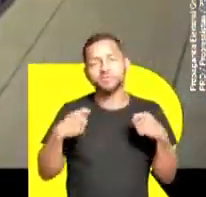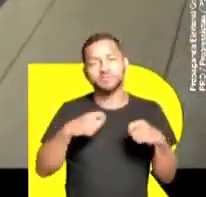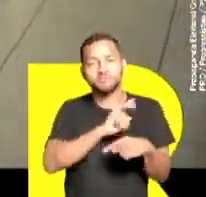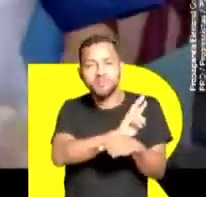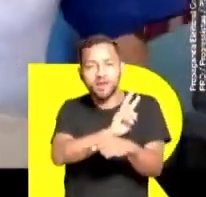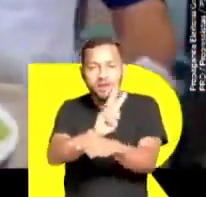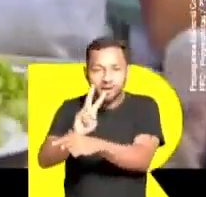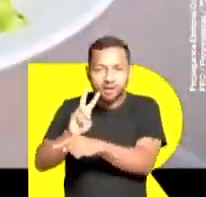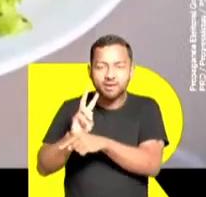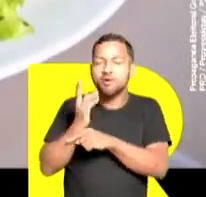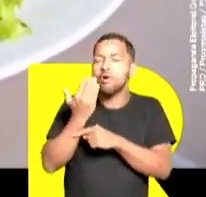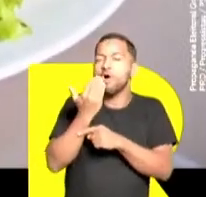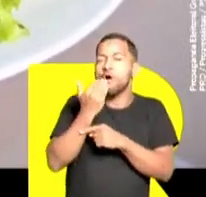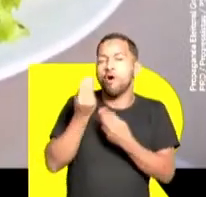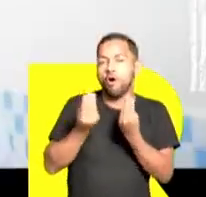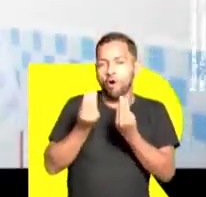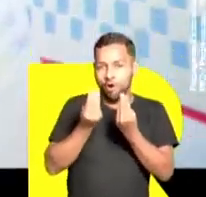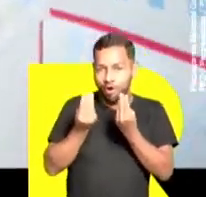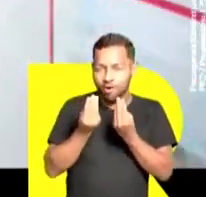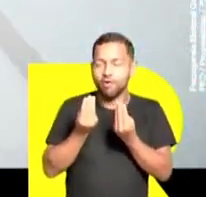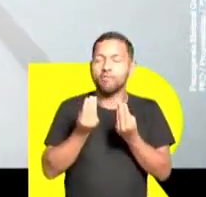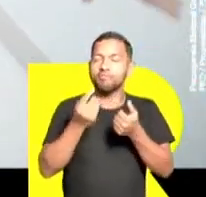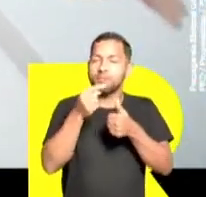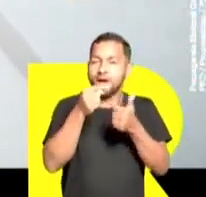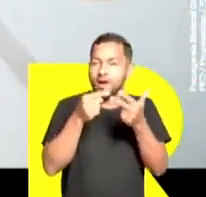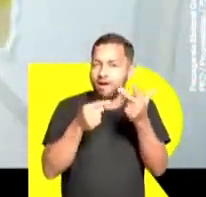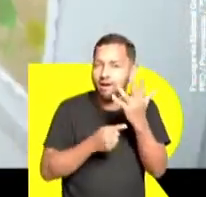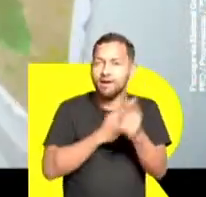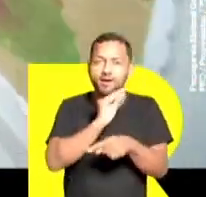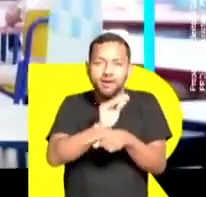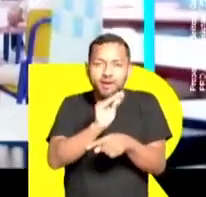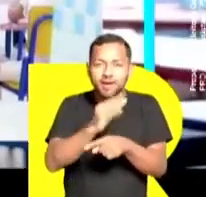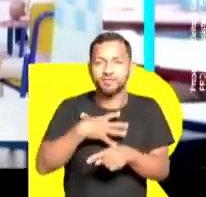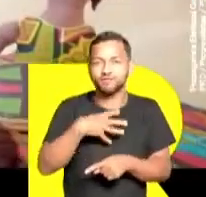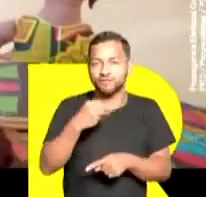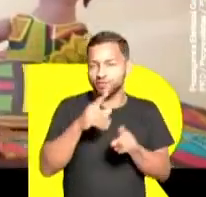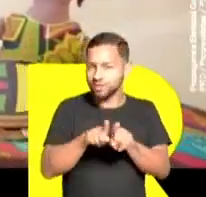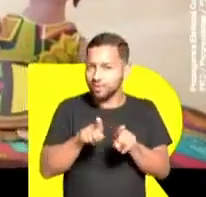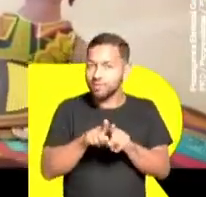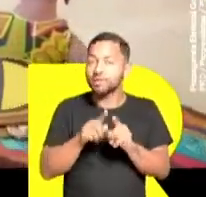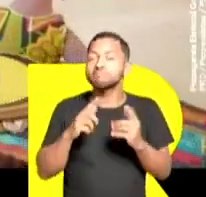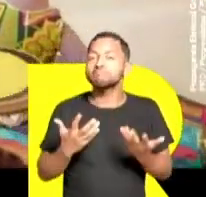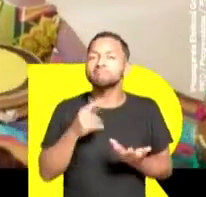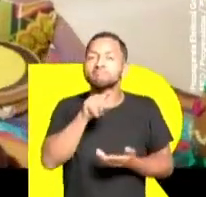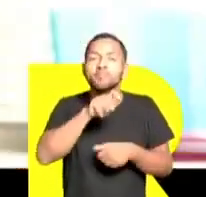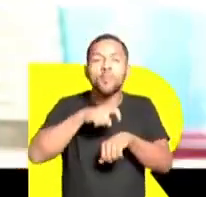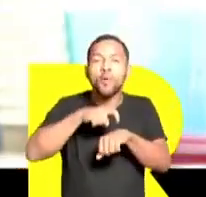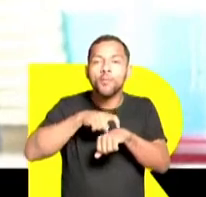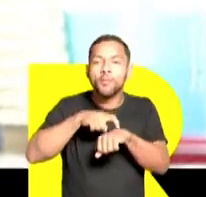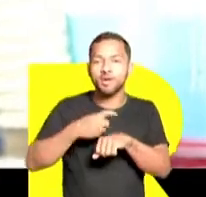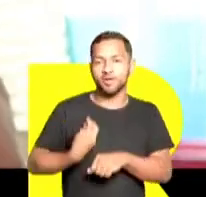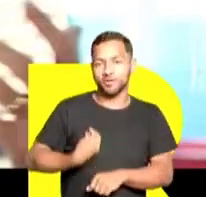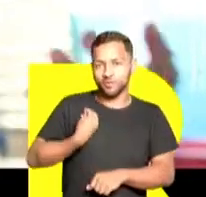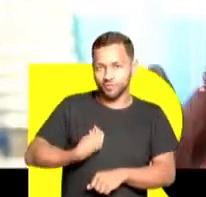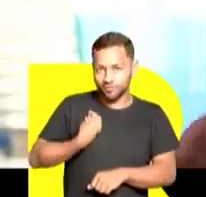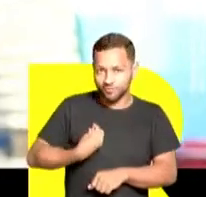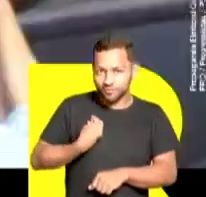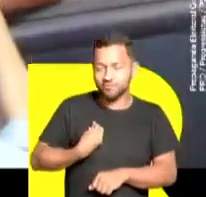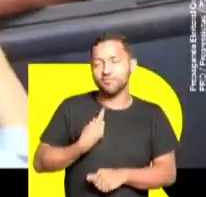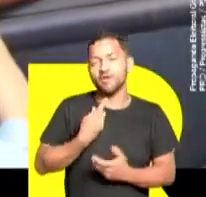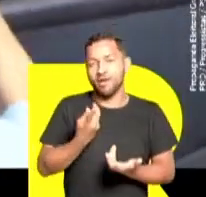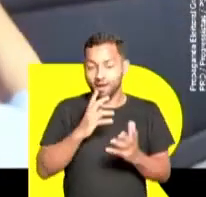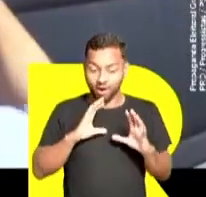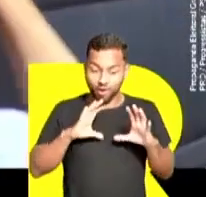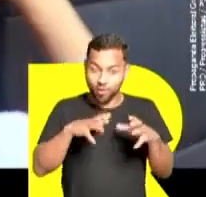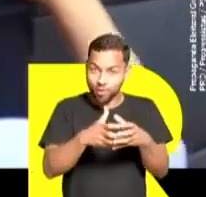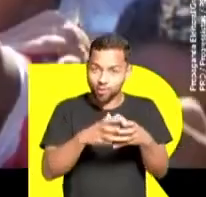da questão da segurança alimentar. Tem gente que precisa de creche para o seu filho. E esse momento de viver a vida